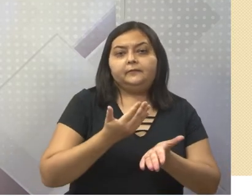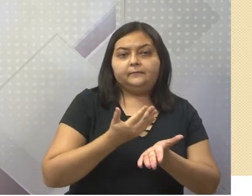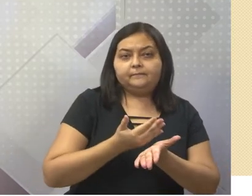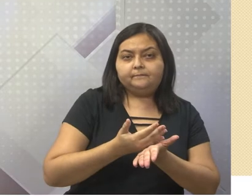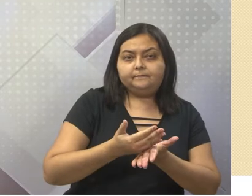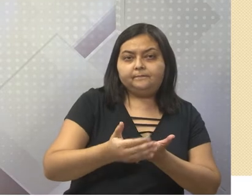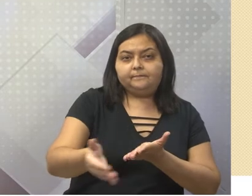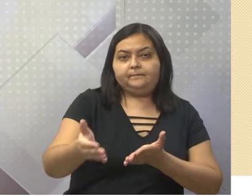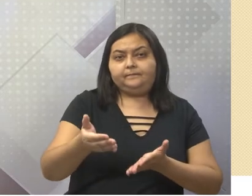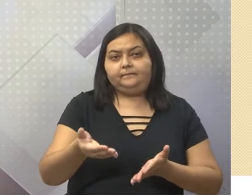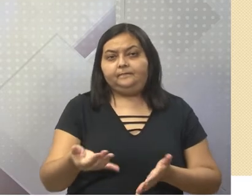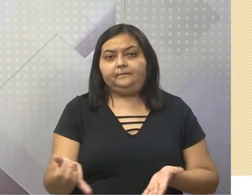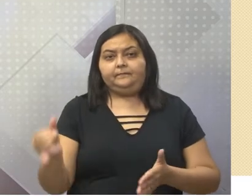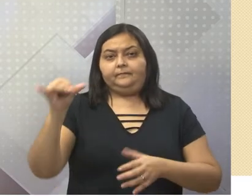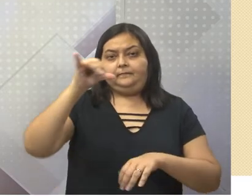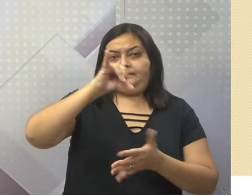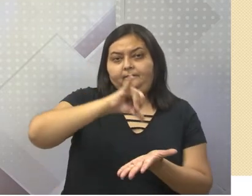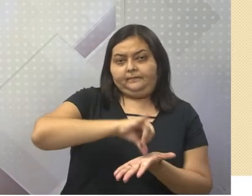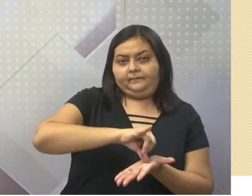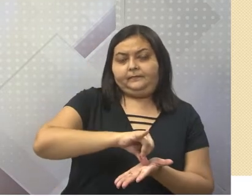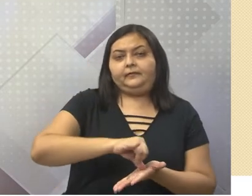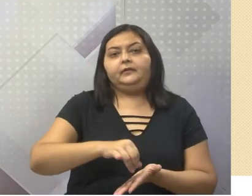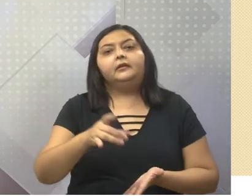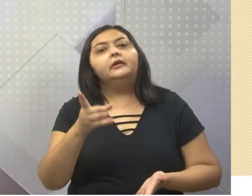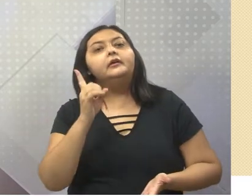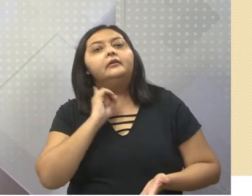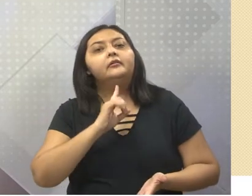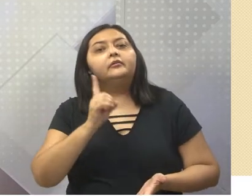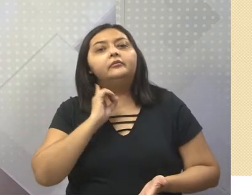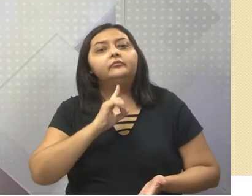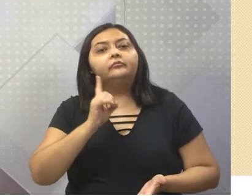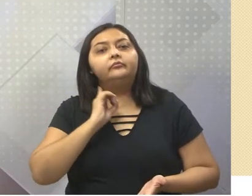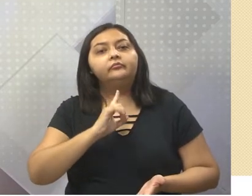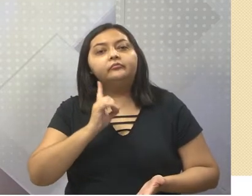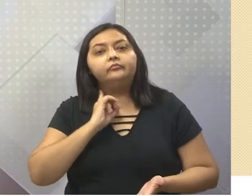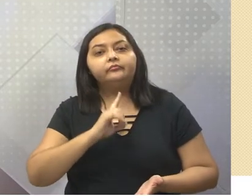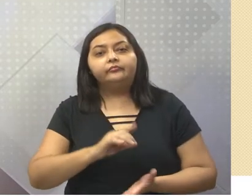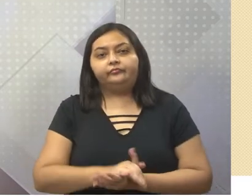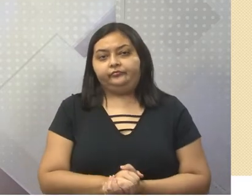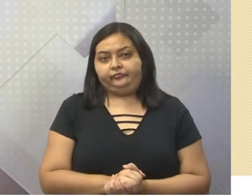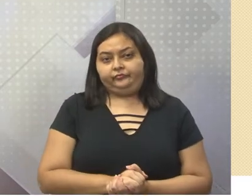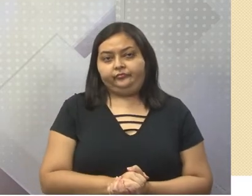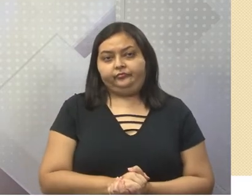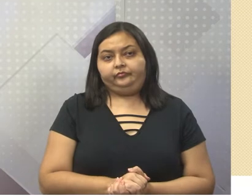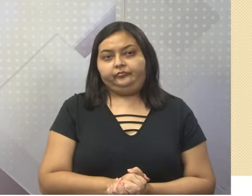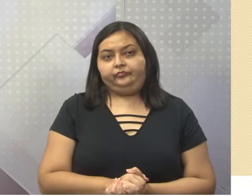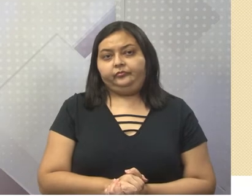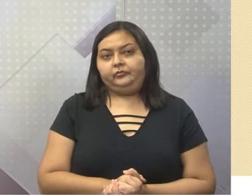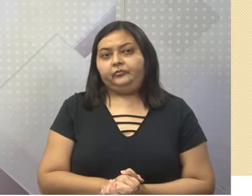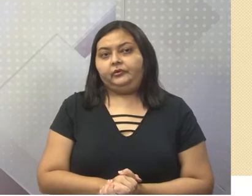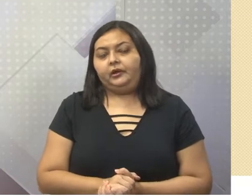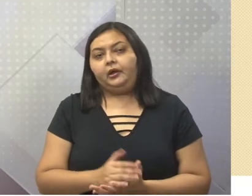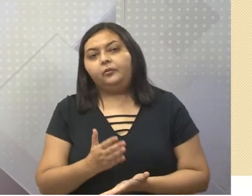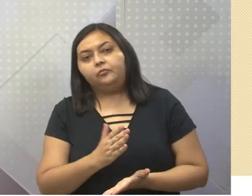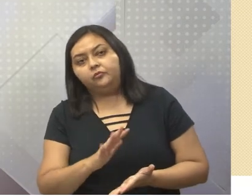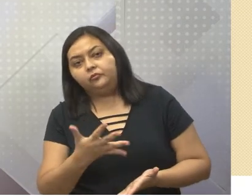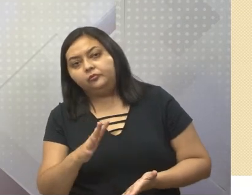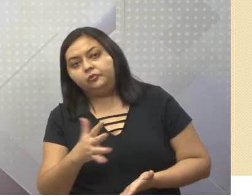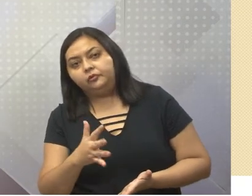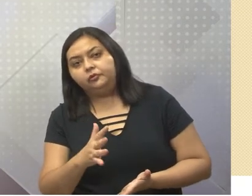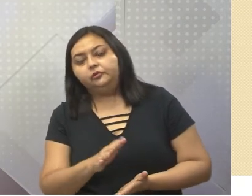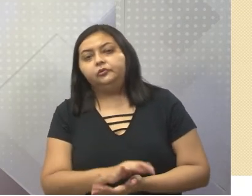a capital das Minas Gerais. Por vontade da metade, por volta da metade